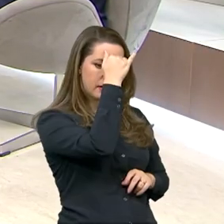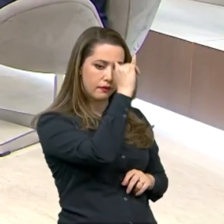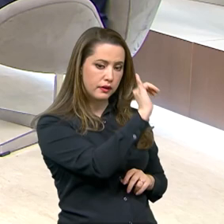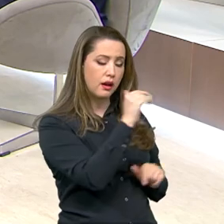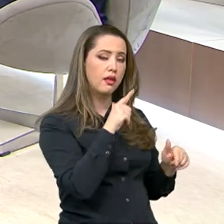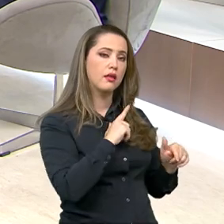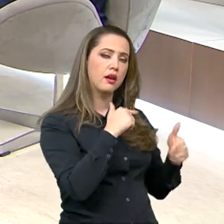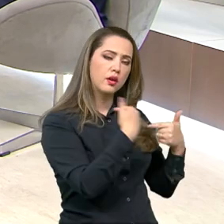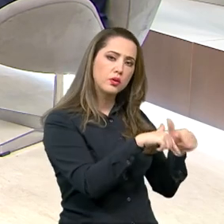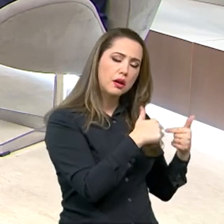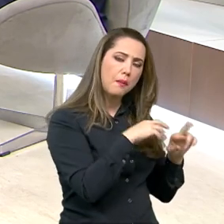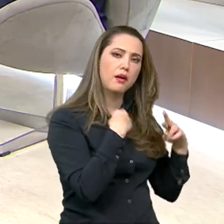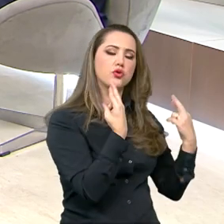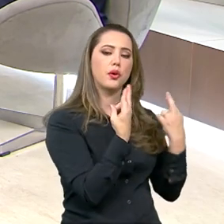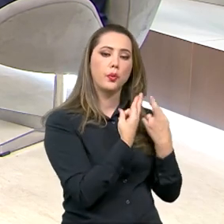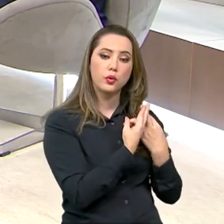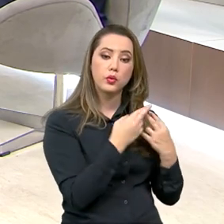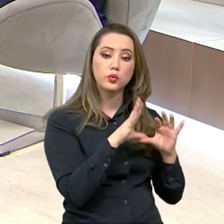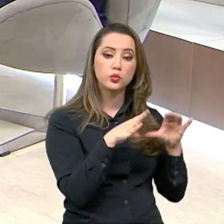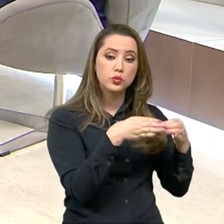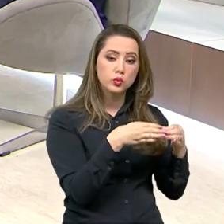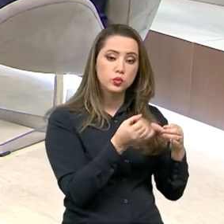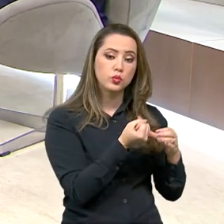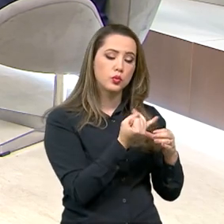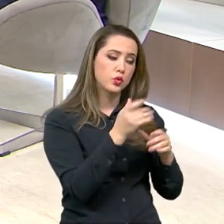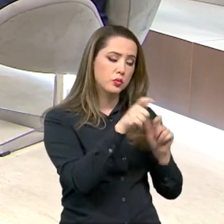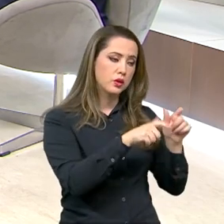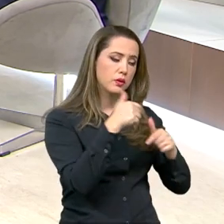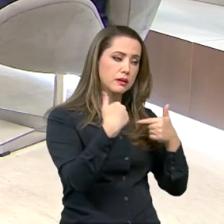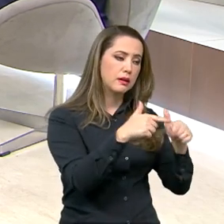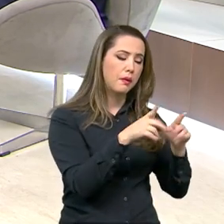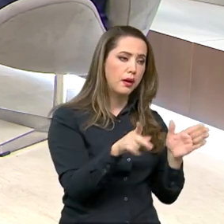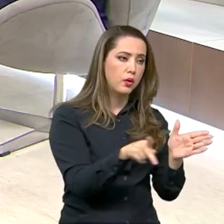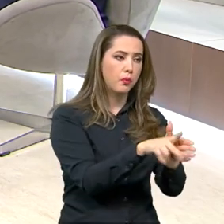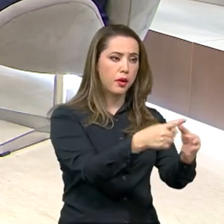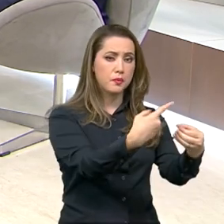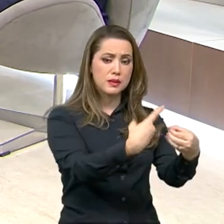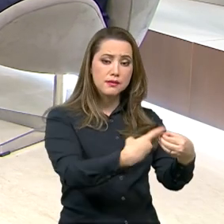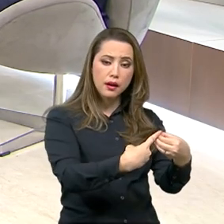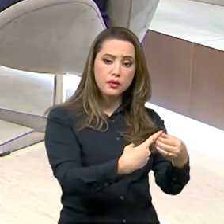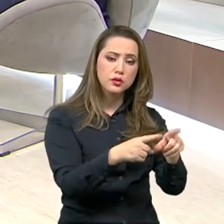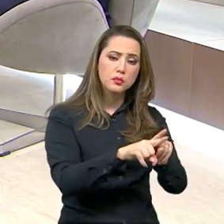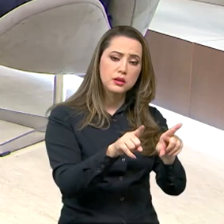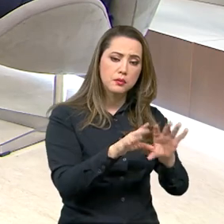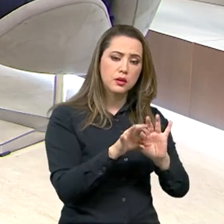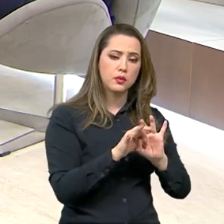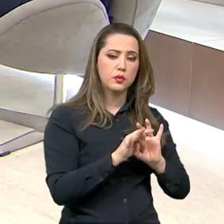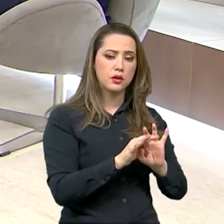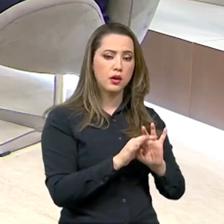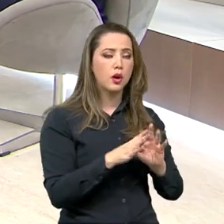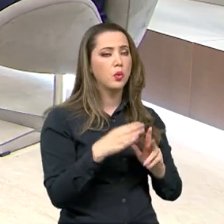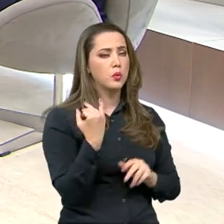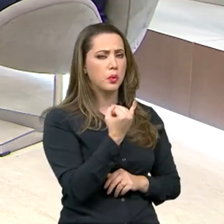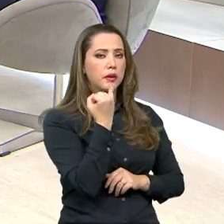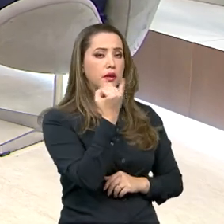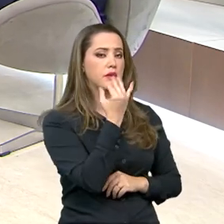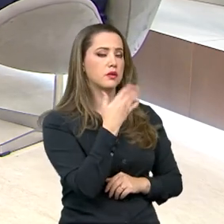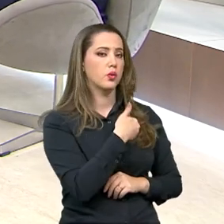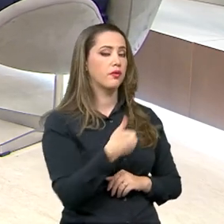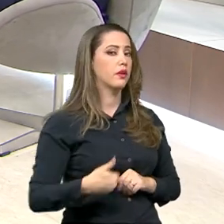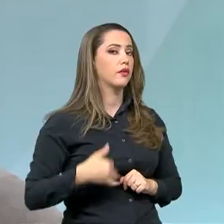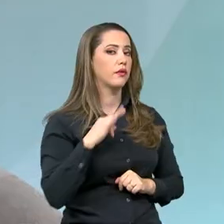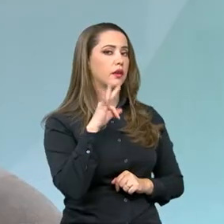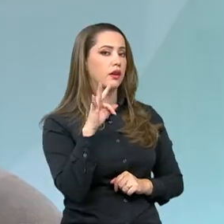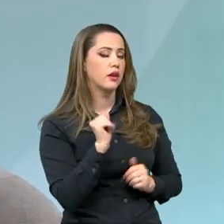trabalho das reuniões, desses multiplicadores nos municípios, mas também houve parcerias interessantes entre o governo